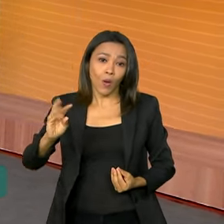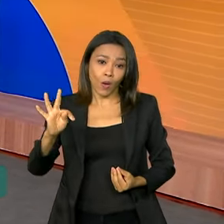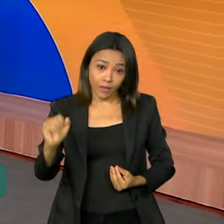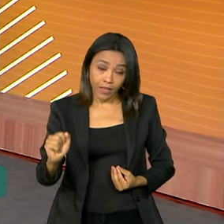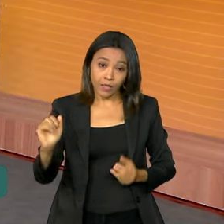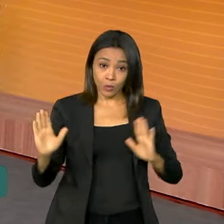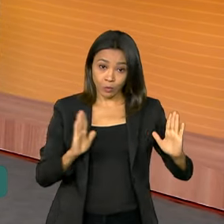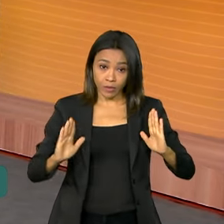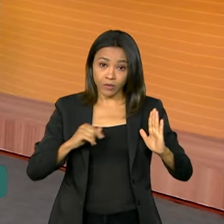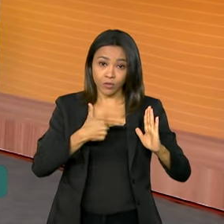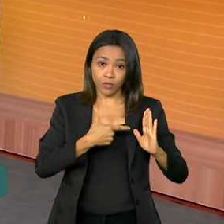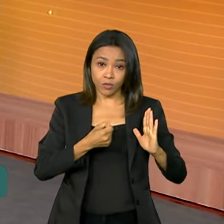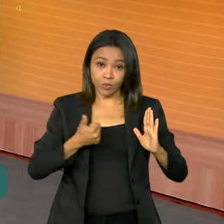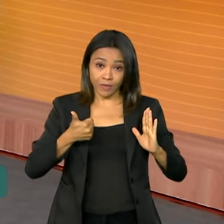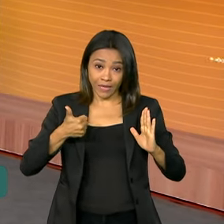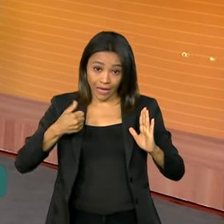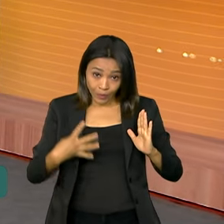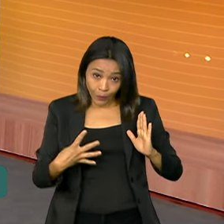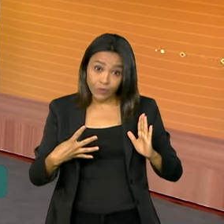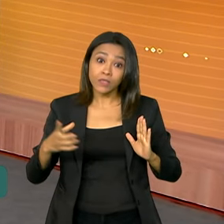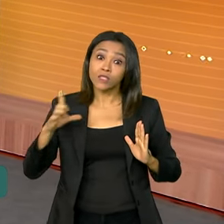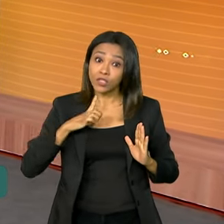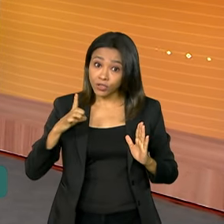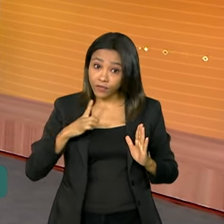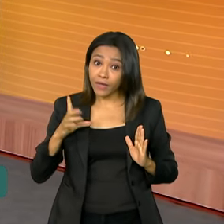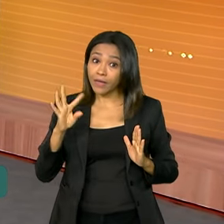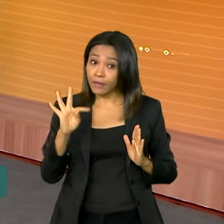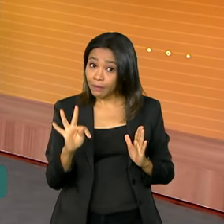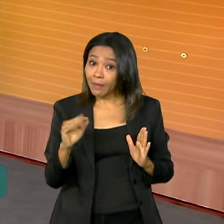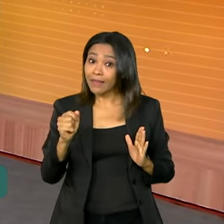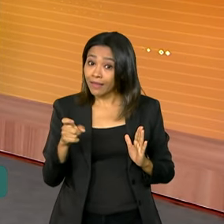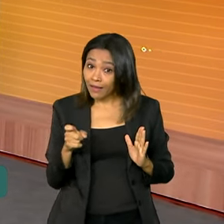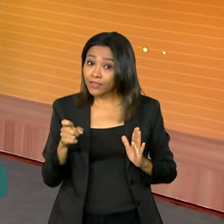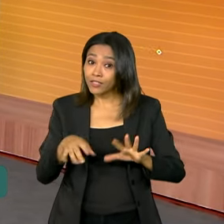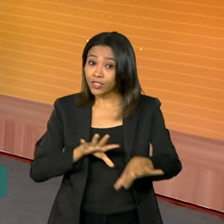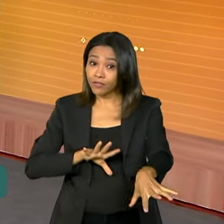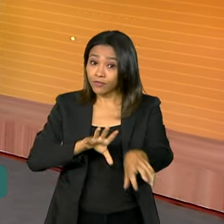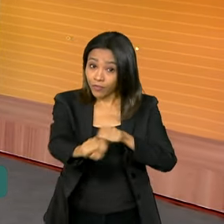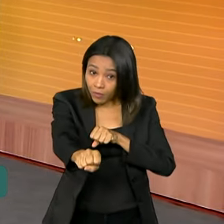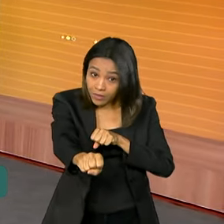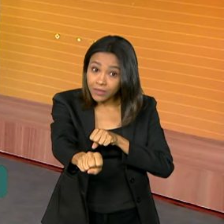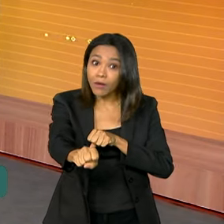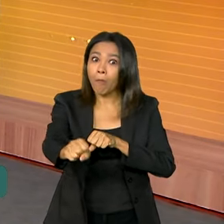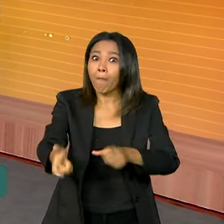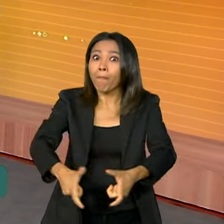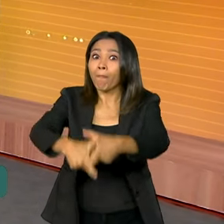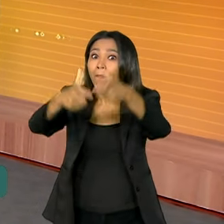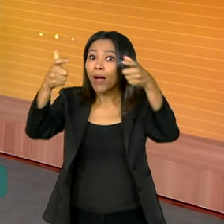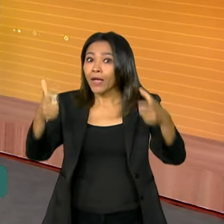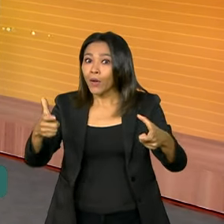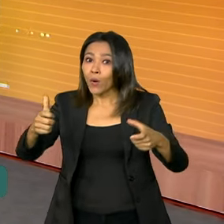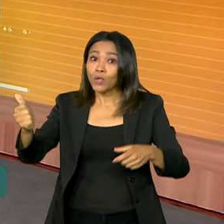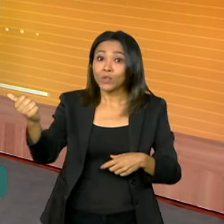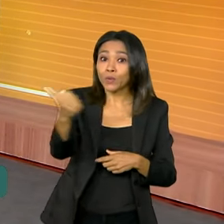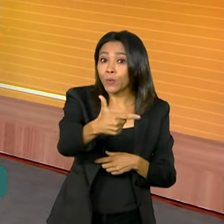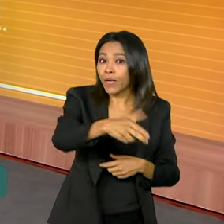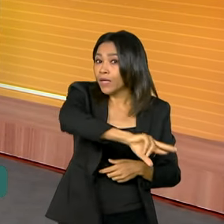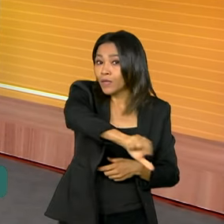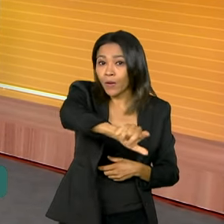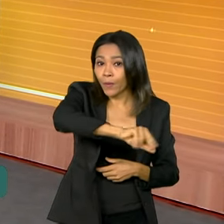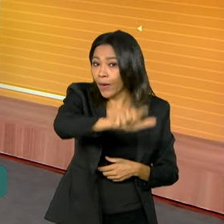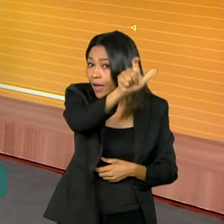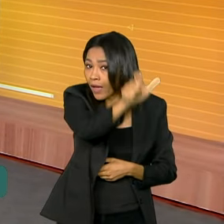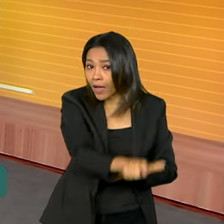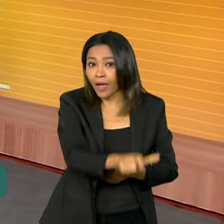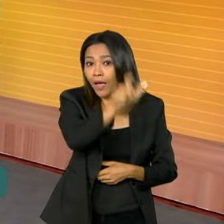2014 tiveram uma taxa de conclusão do curso maior que a dos não cotistas. Os números